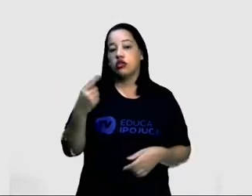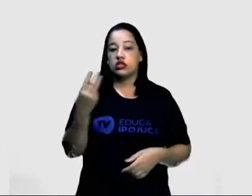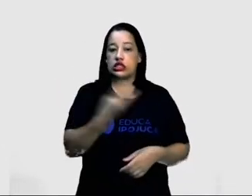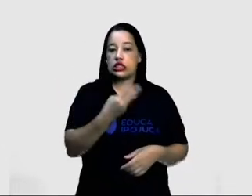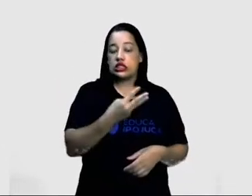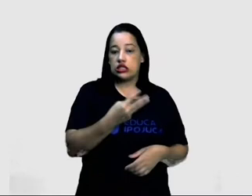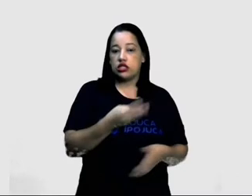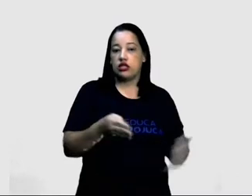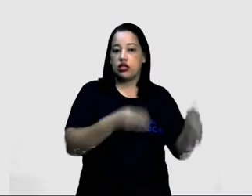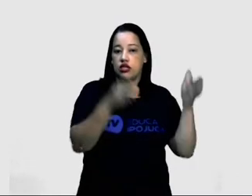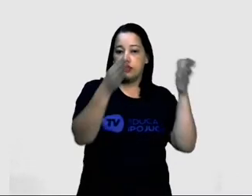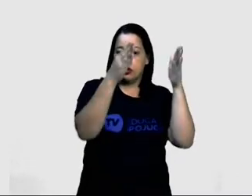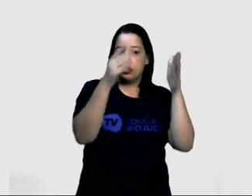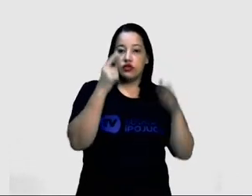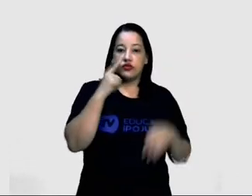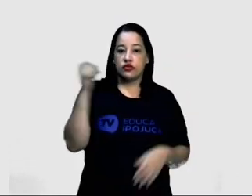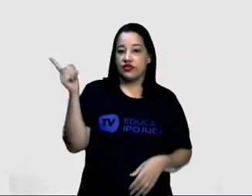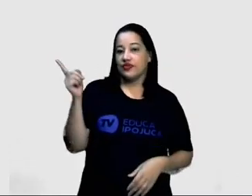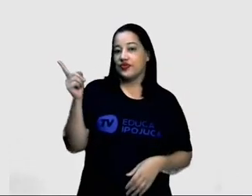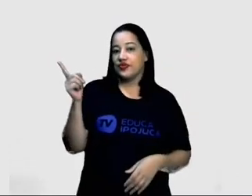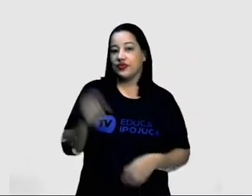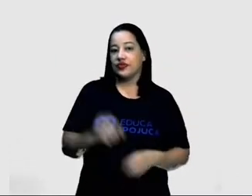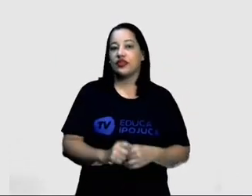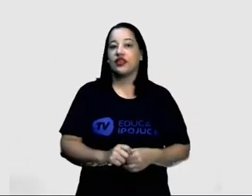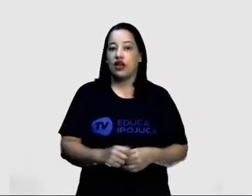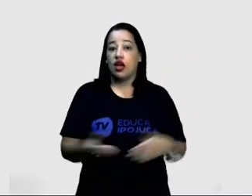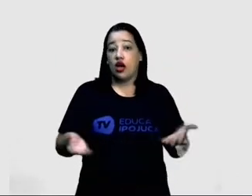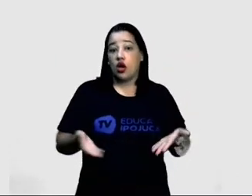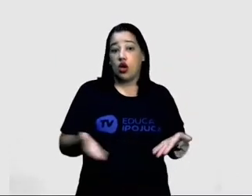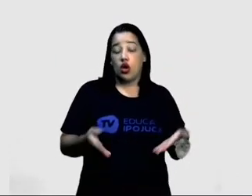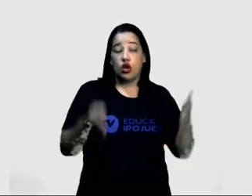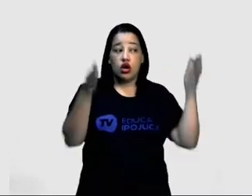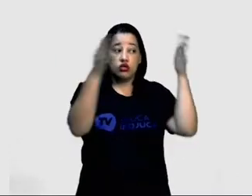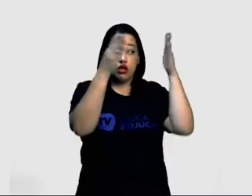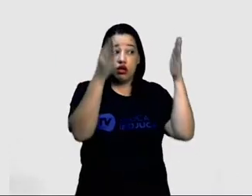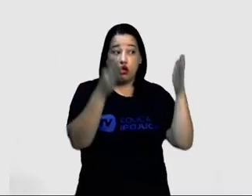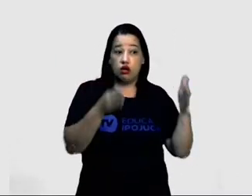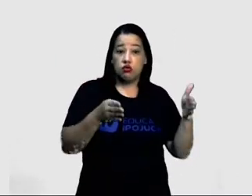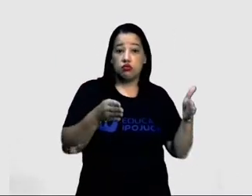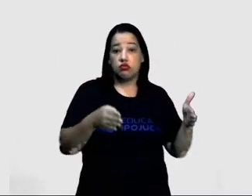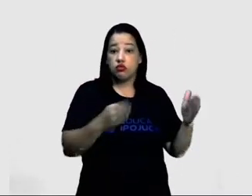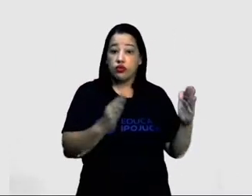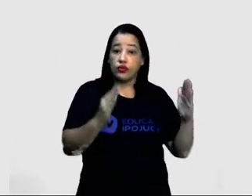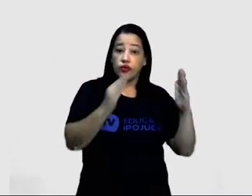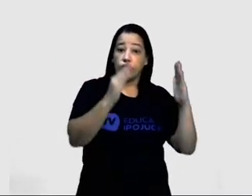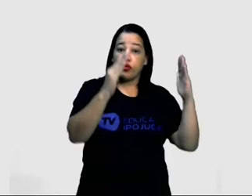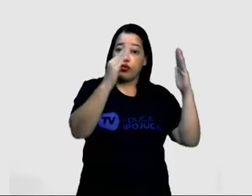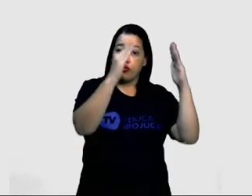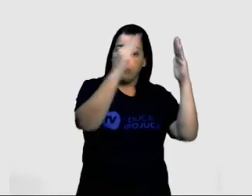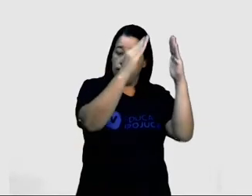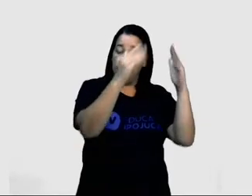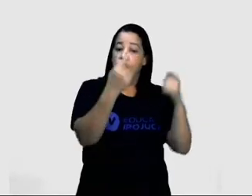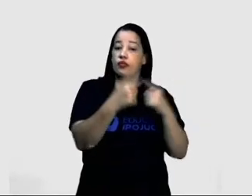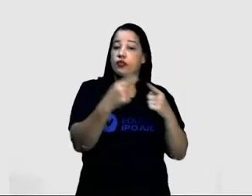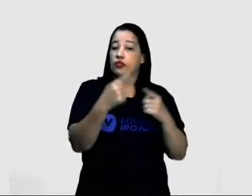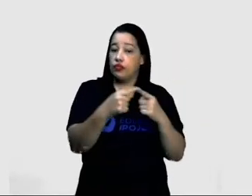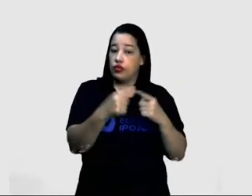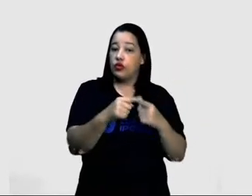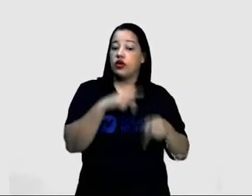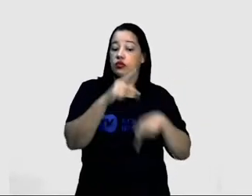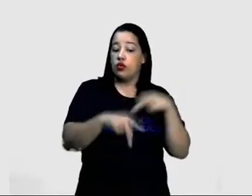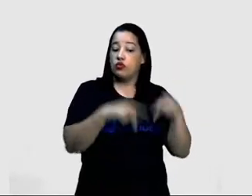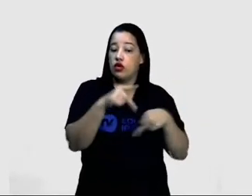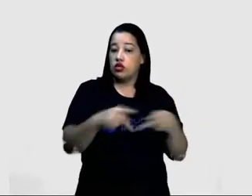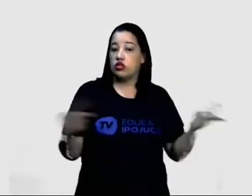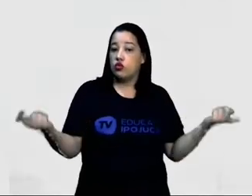que a gente está vendo ela aí de uma forma mais uniforme por conta desse crescimento populacional que diminuiu,